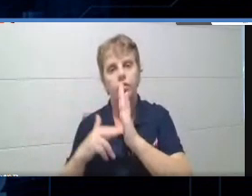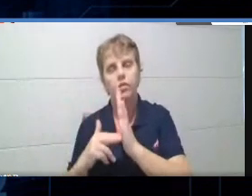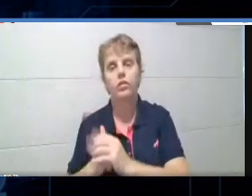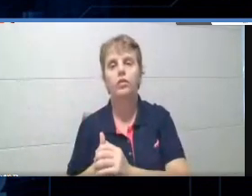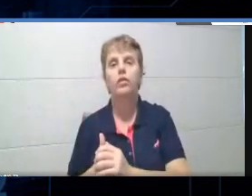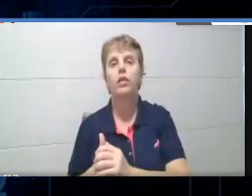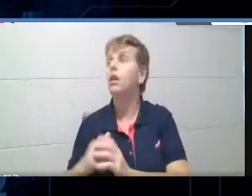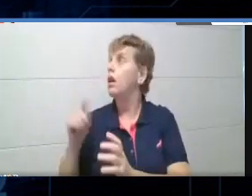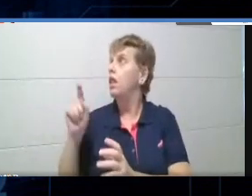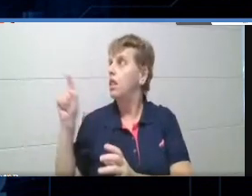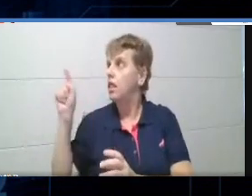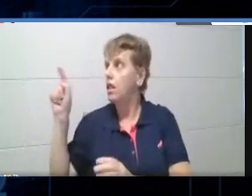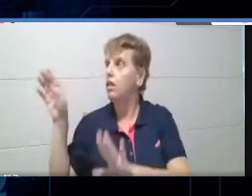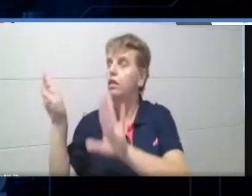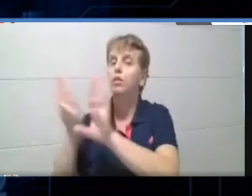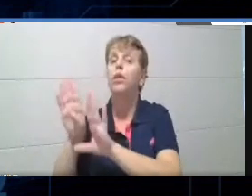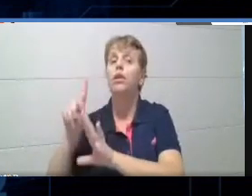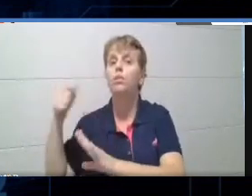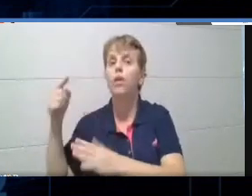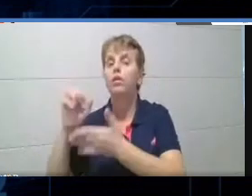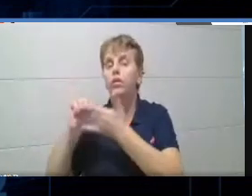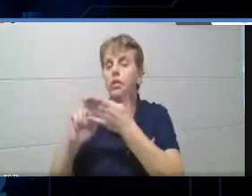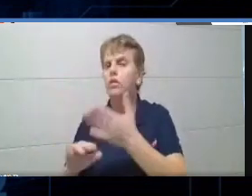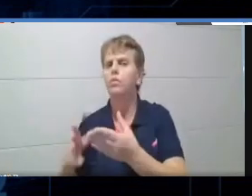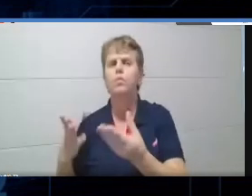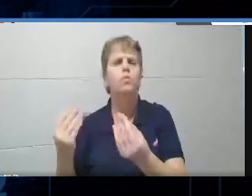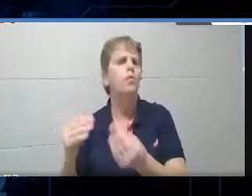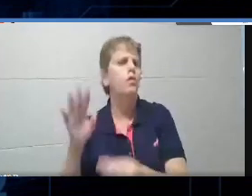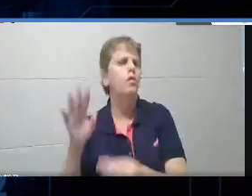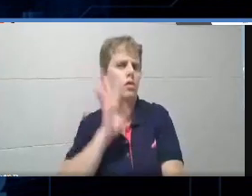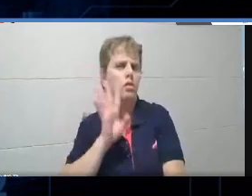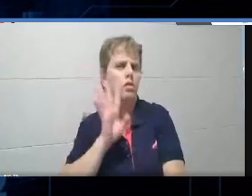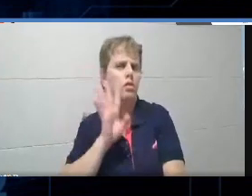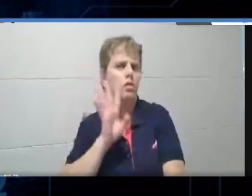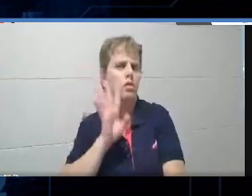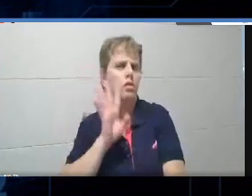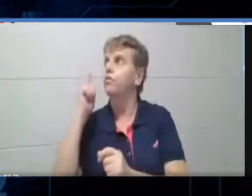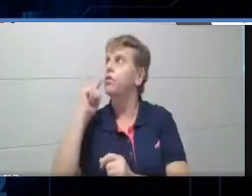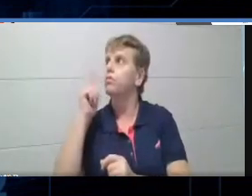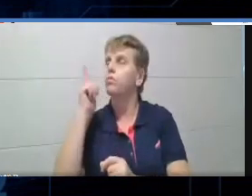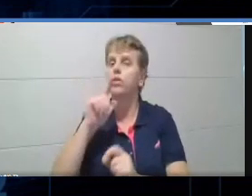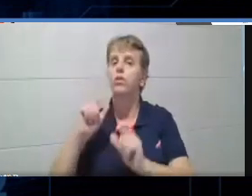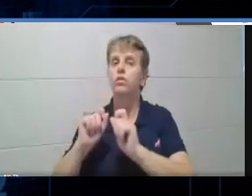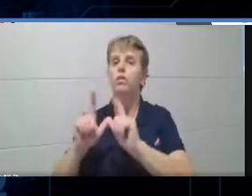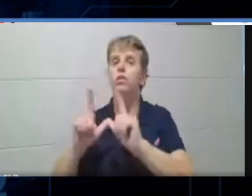foi uma outra atividade muito interessante, se eu consigo aumentar aqui,